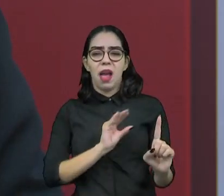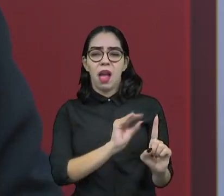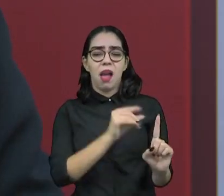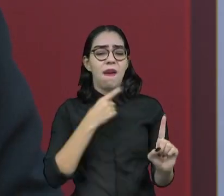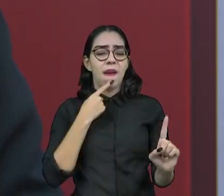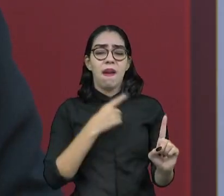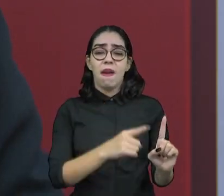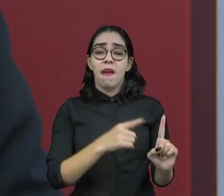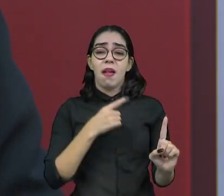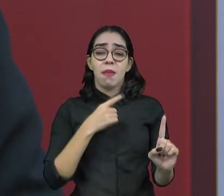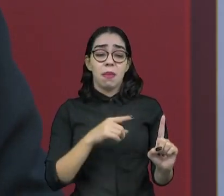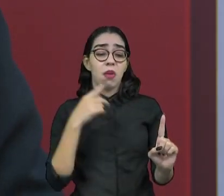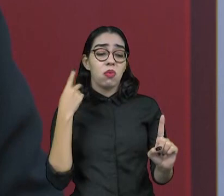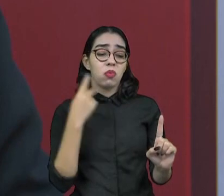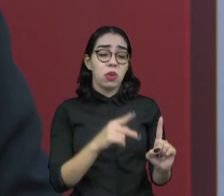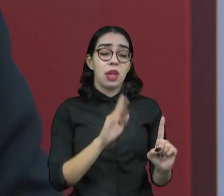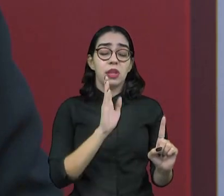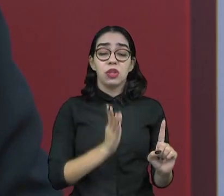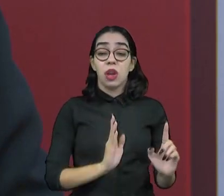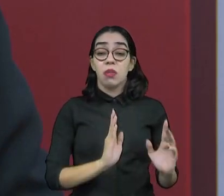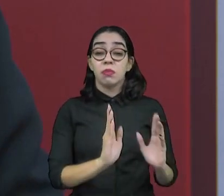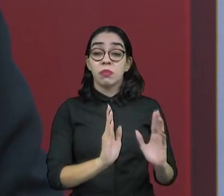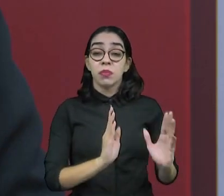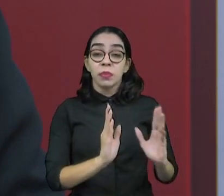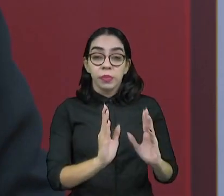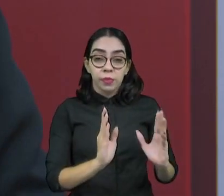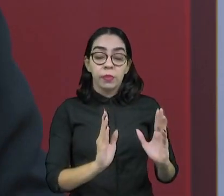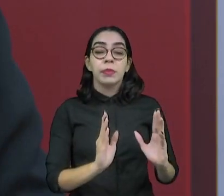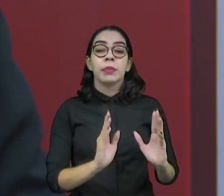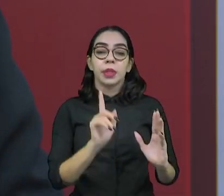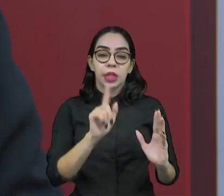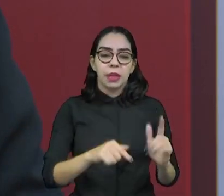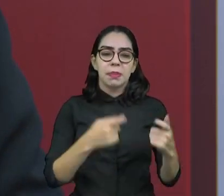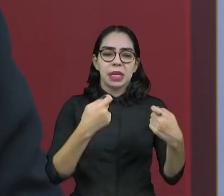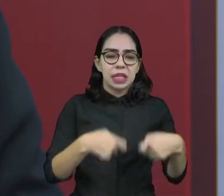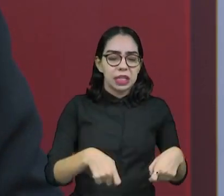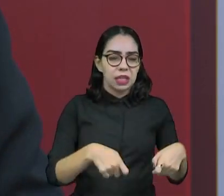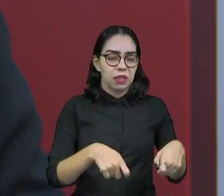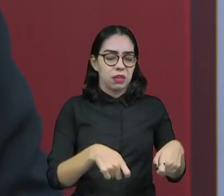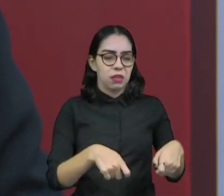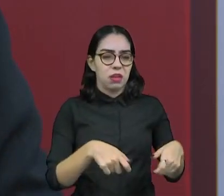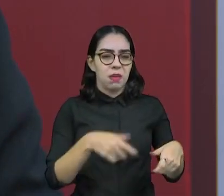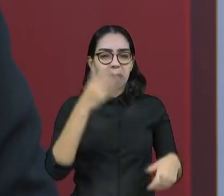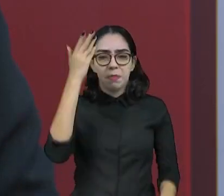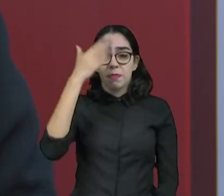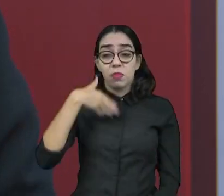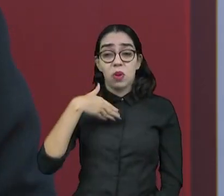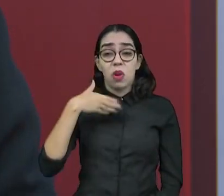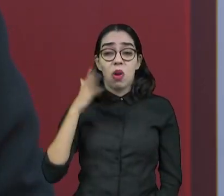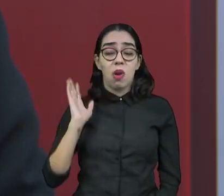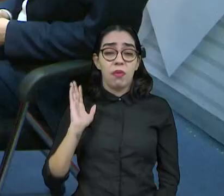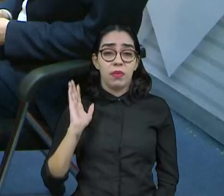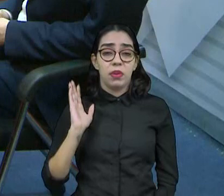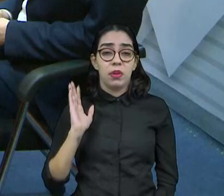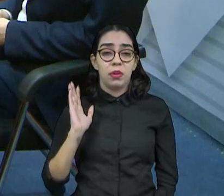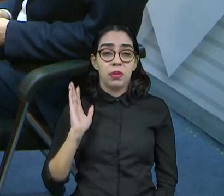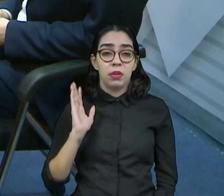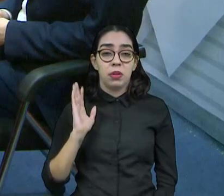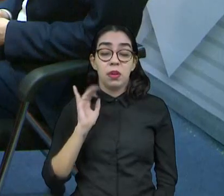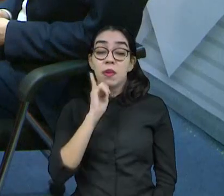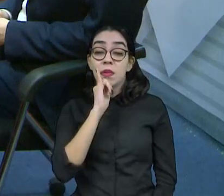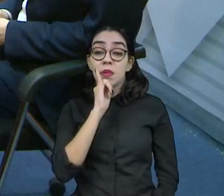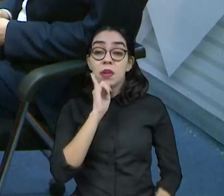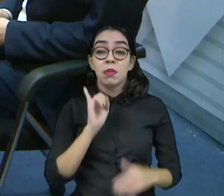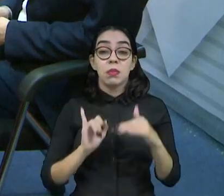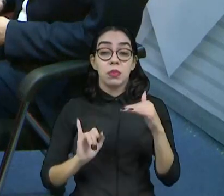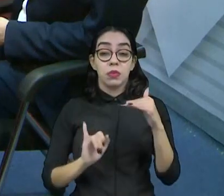exercendo uma atividade durante um período eleitoral que precisam prestar contas com o mercado. os institutos, a própria urna